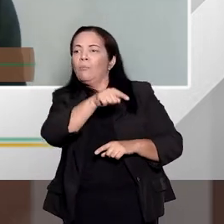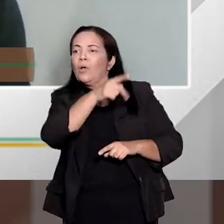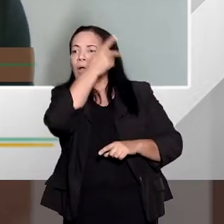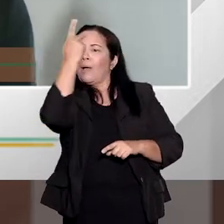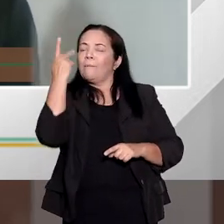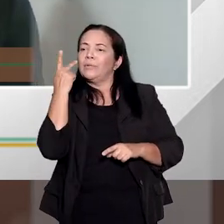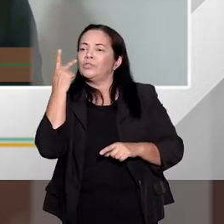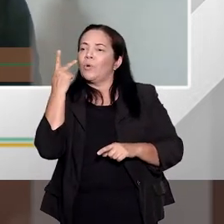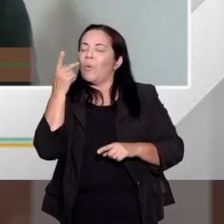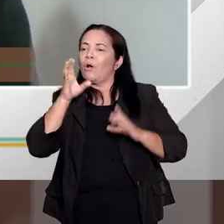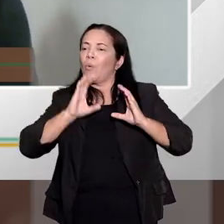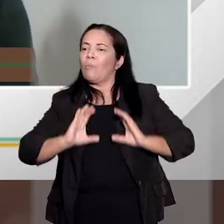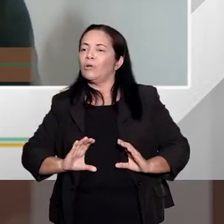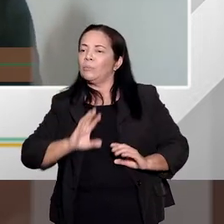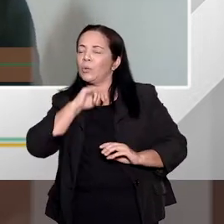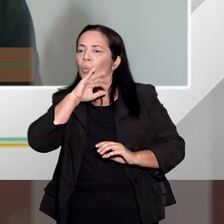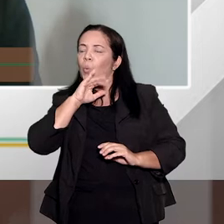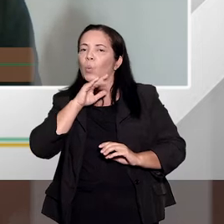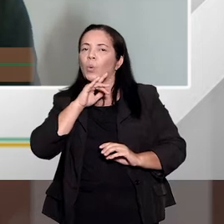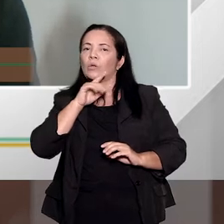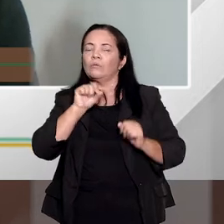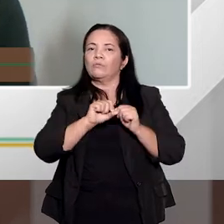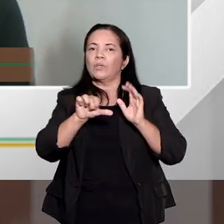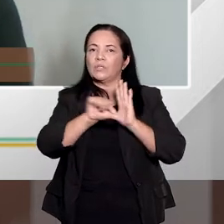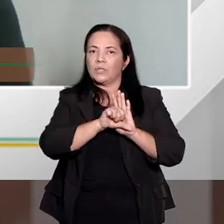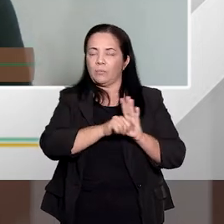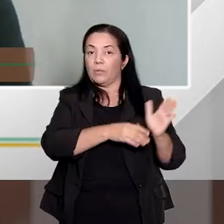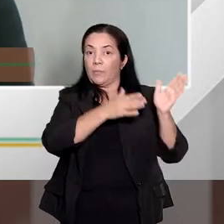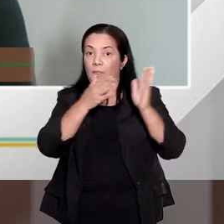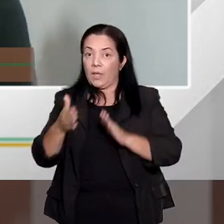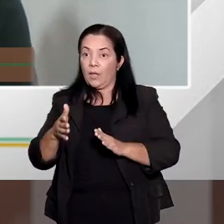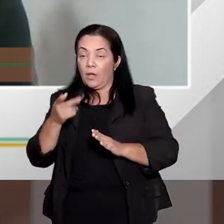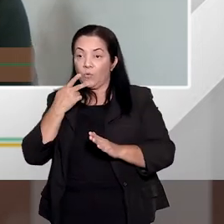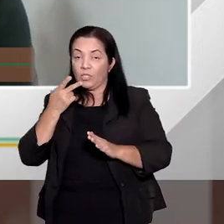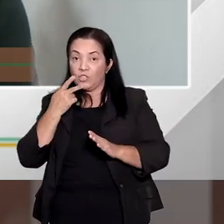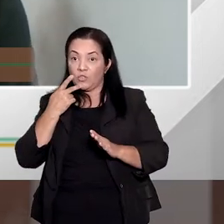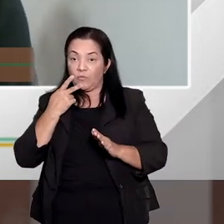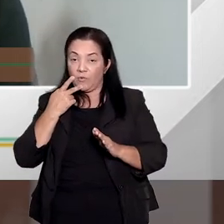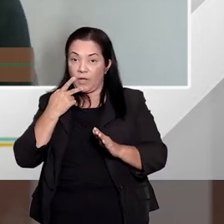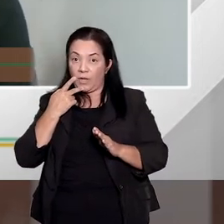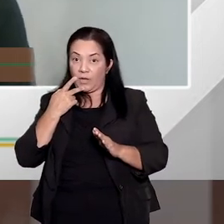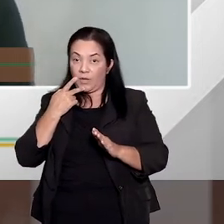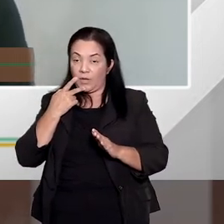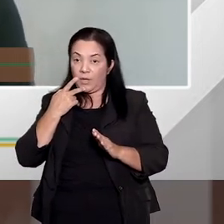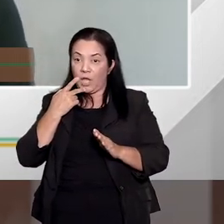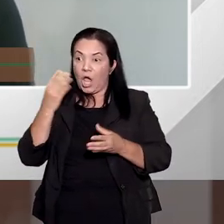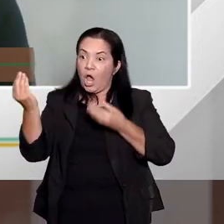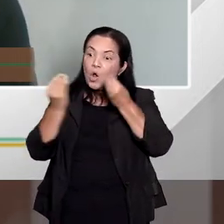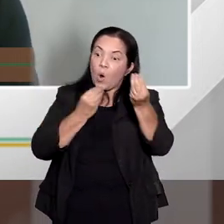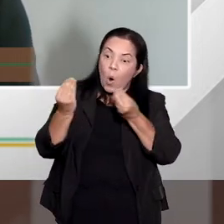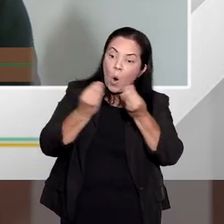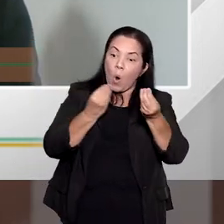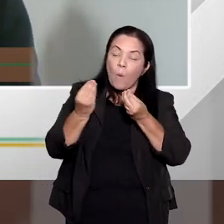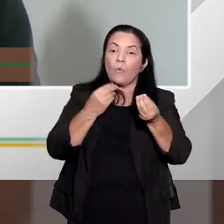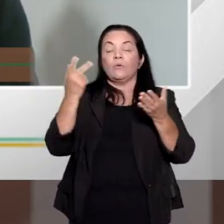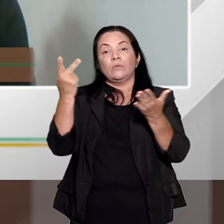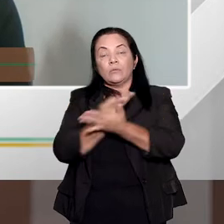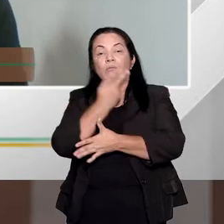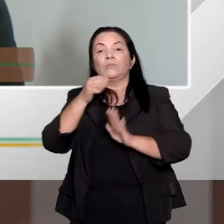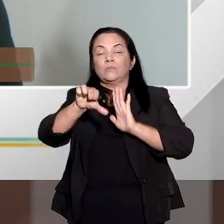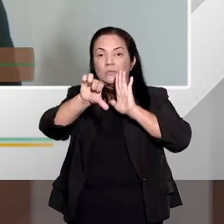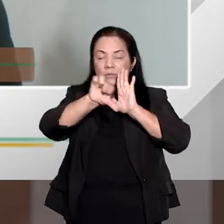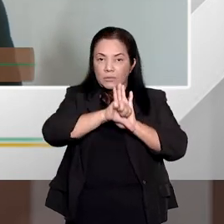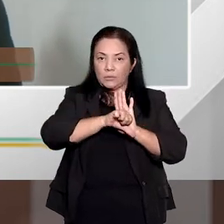conduta. Agora, culpabilidade aqui, quando a gente fala em circunstância, em vetores aqui, em circunstâncias